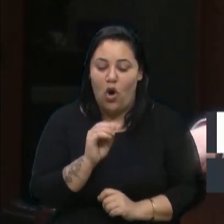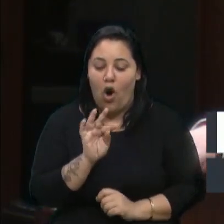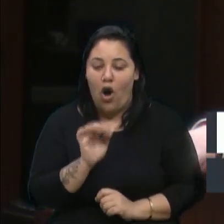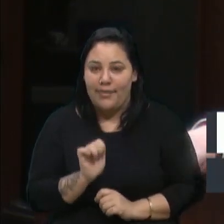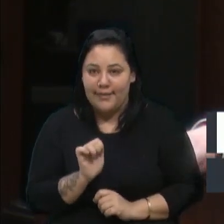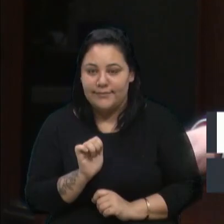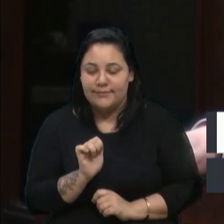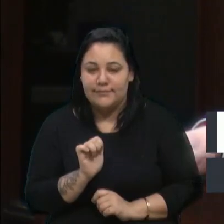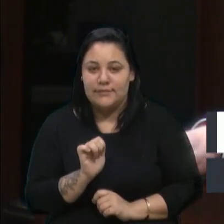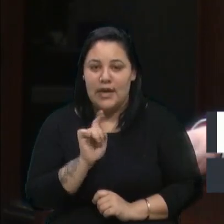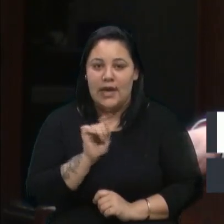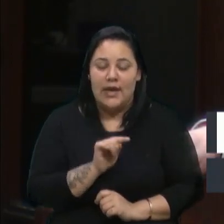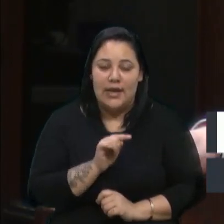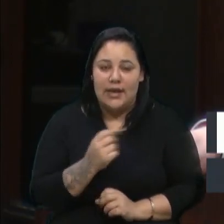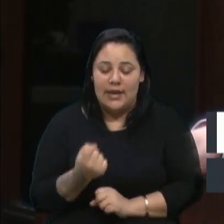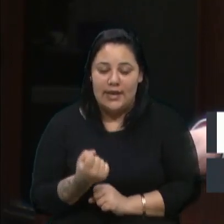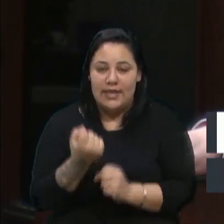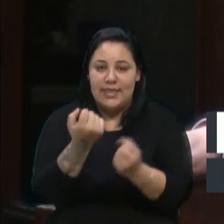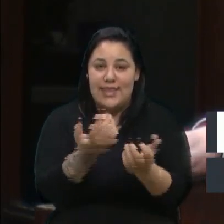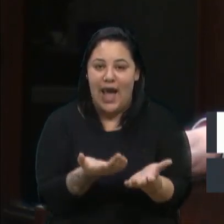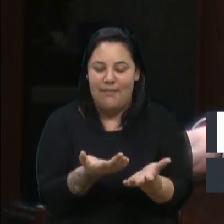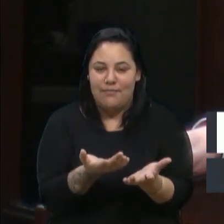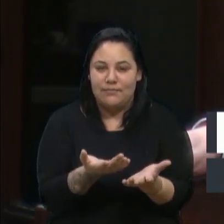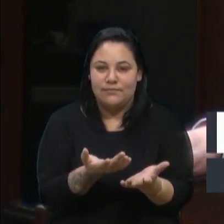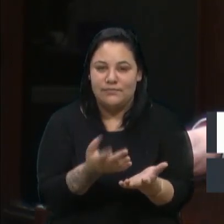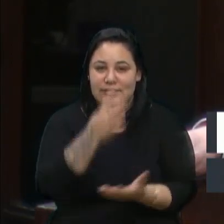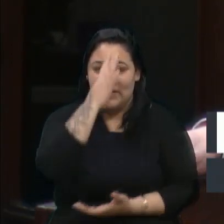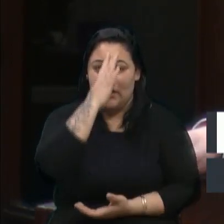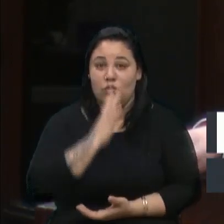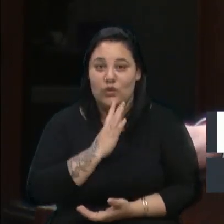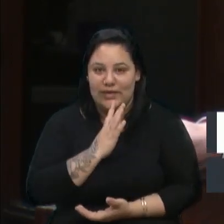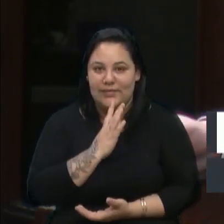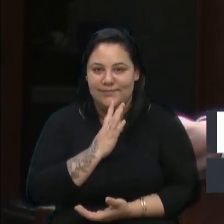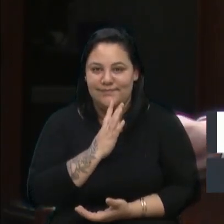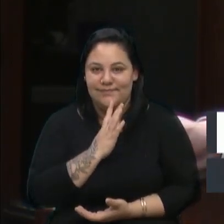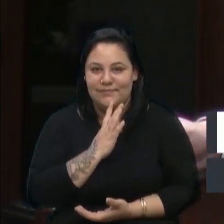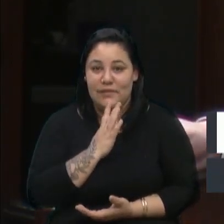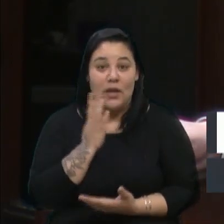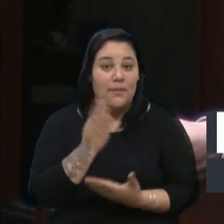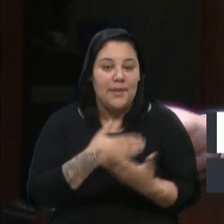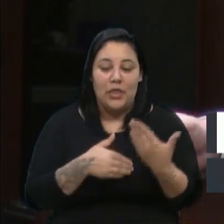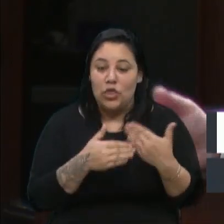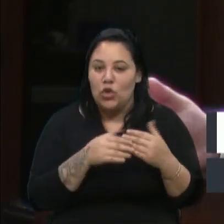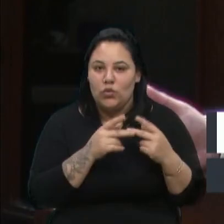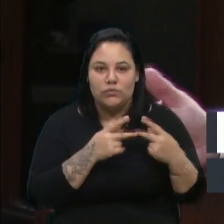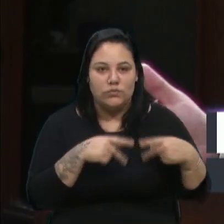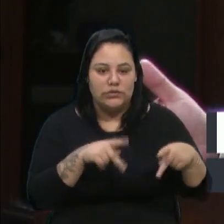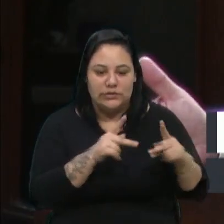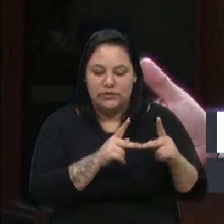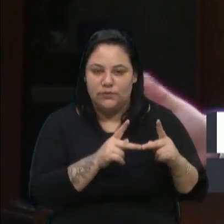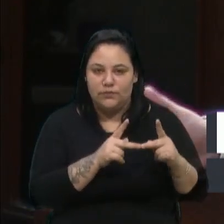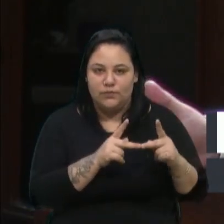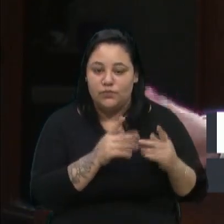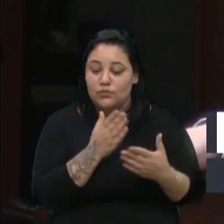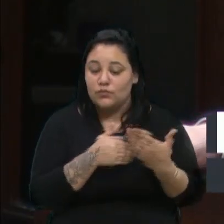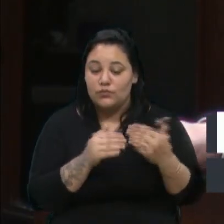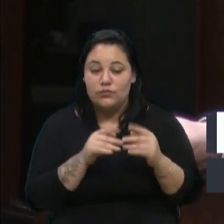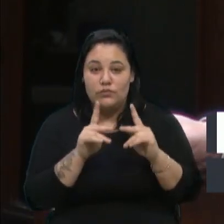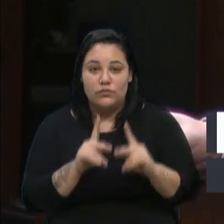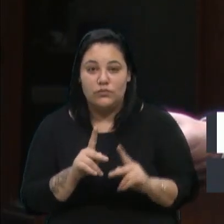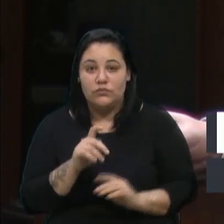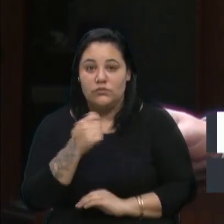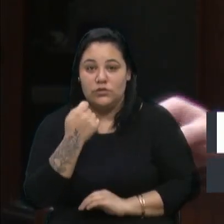ele disponibiliza, de forma gratuita, para toda a população, para todos aqueles que precisam